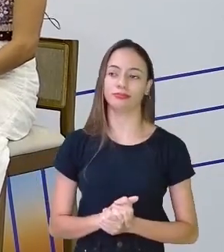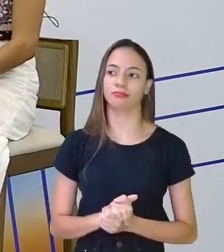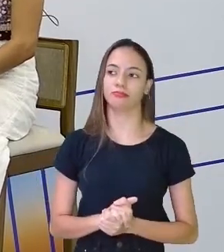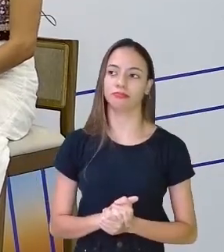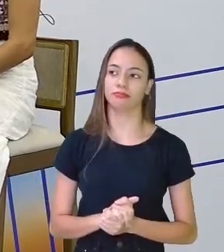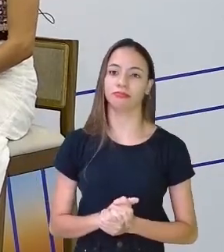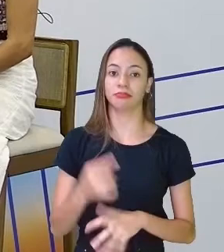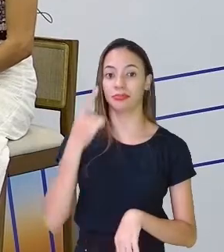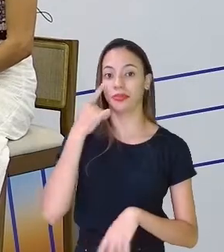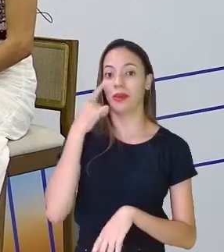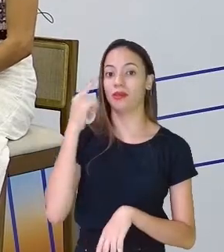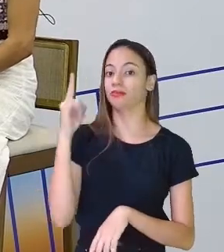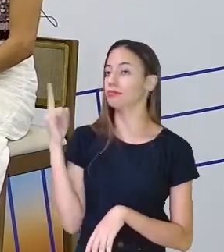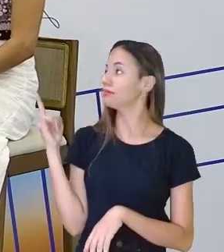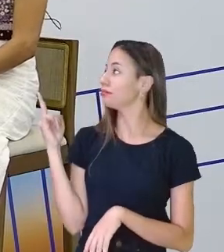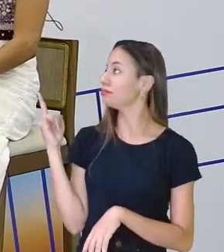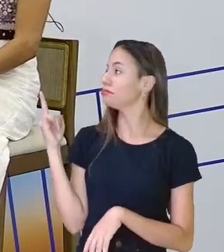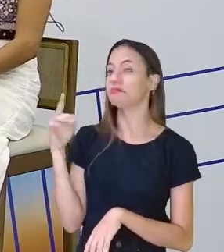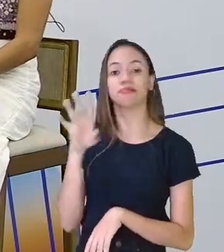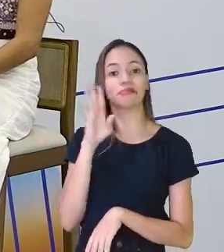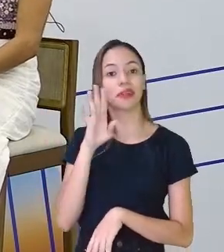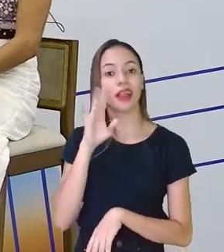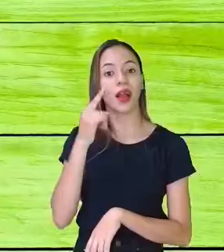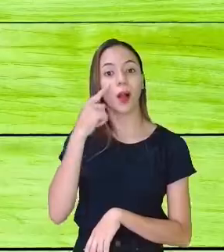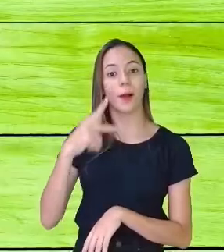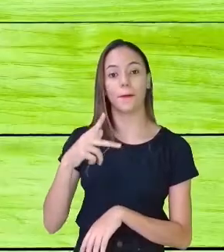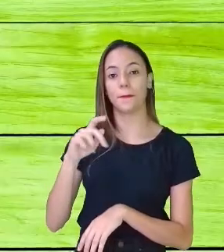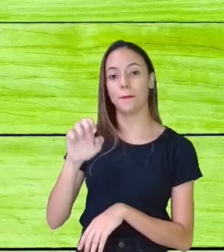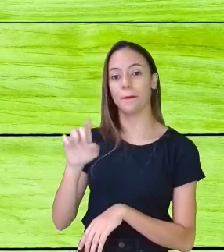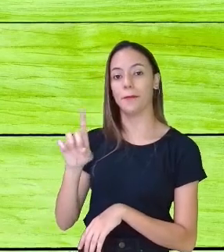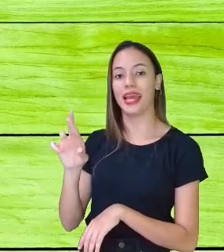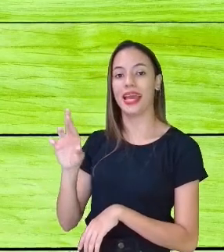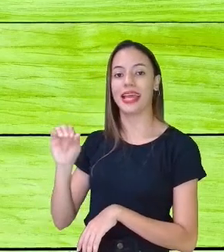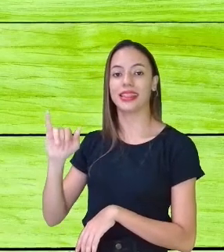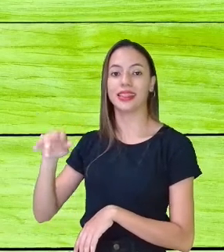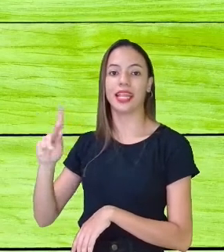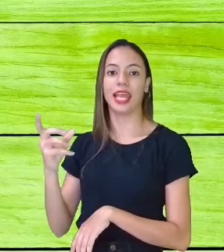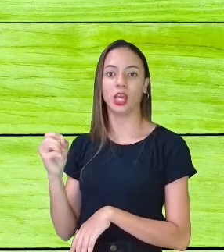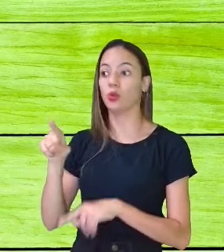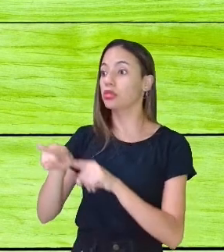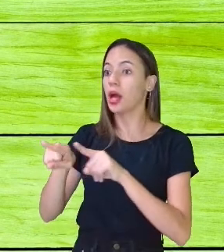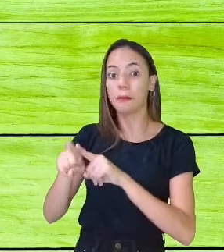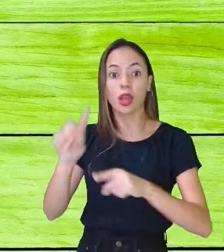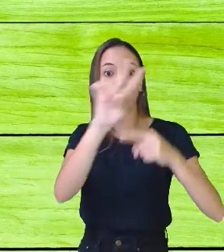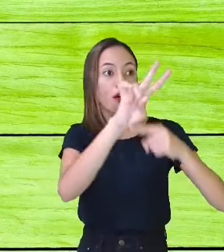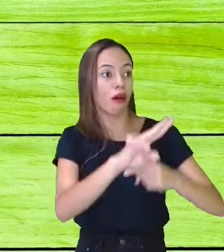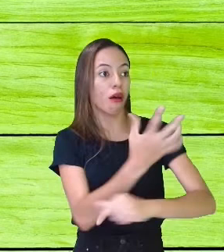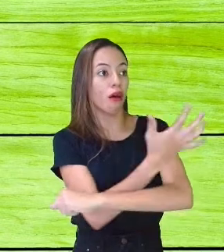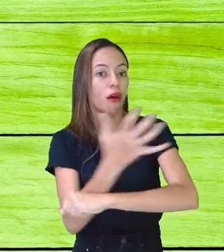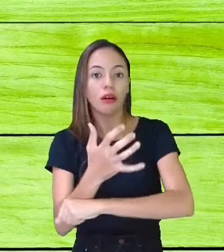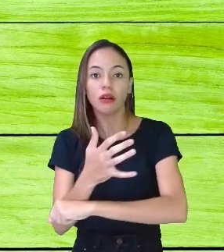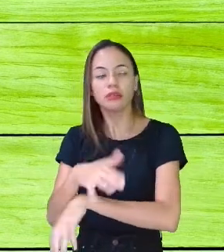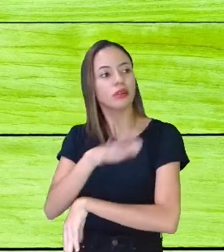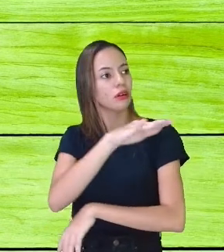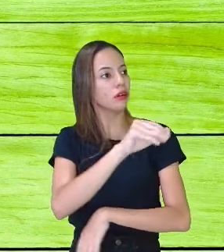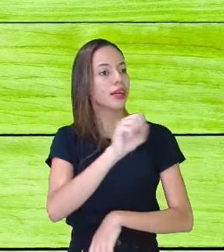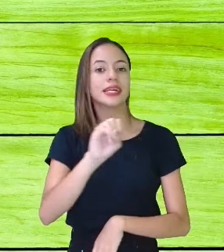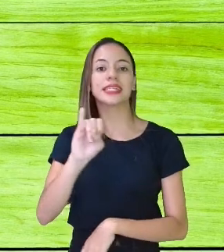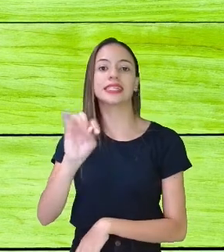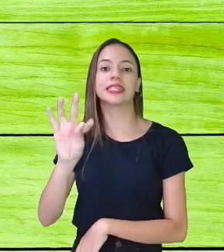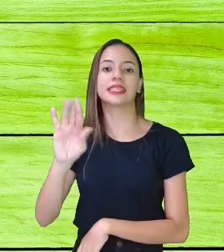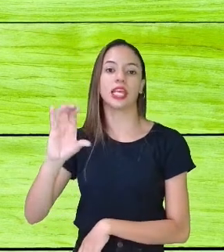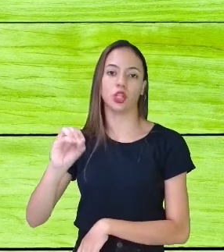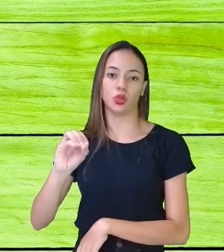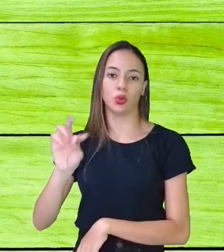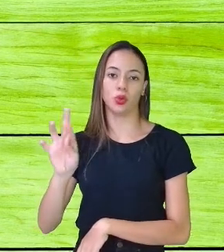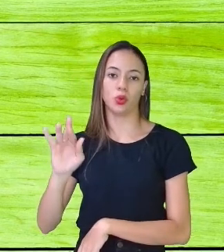Bom, a gente tem aí... Olha que legal. O Pedrinho, que tá aqui, ambientalista. Lá no sítio da Trindade, né? Isso, no sítio da Trindade. Vocês